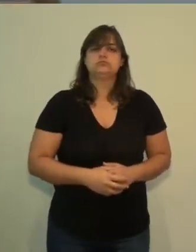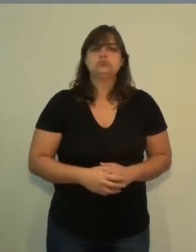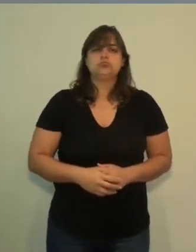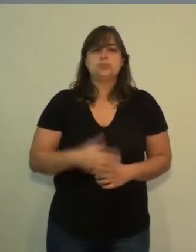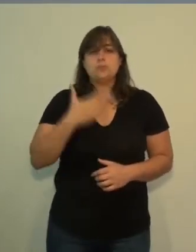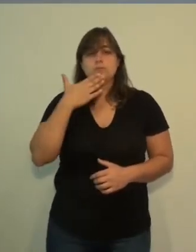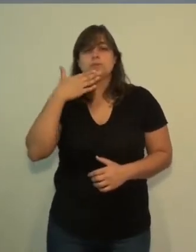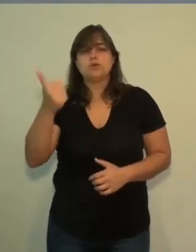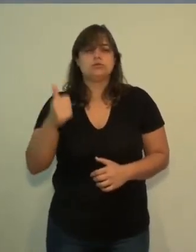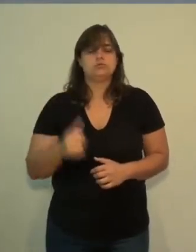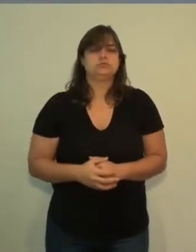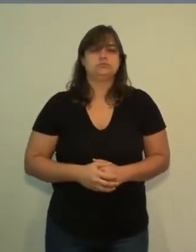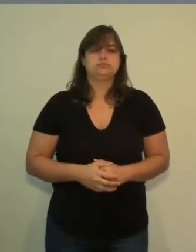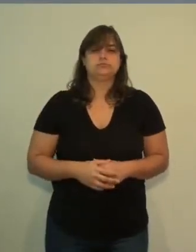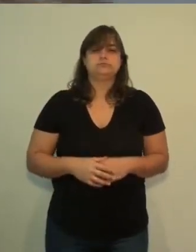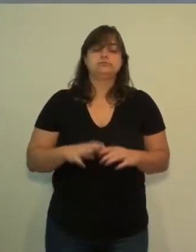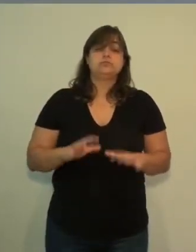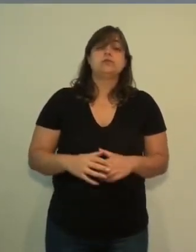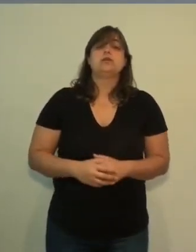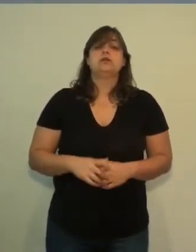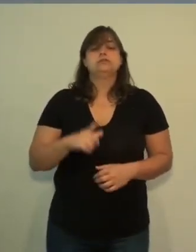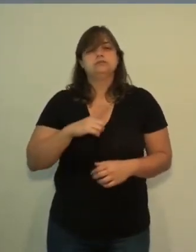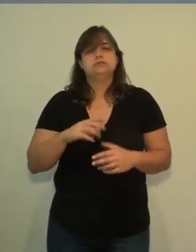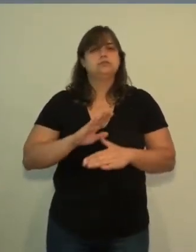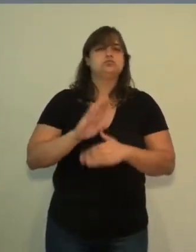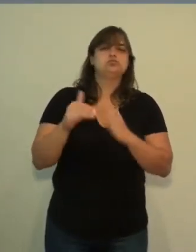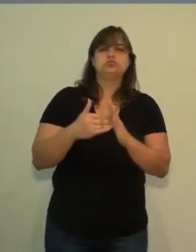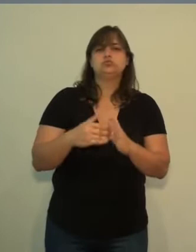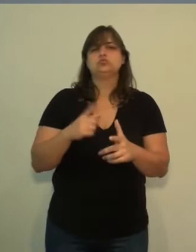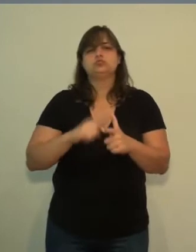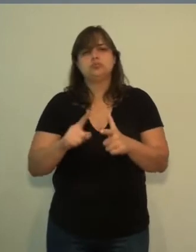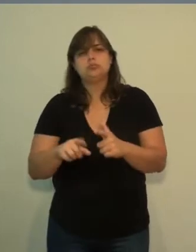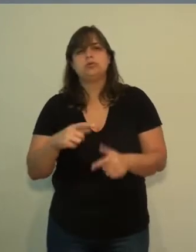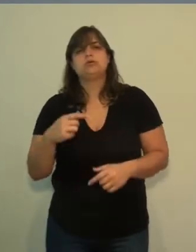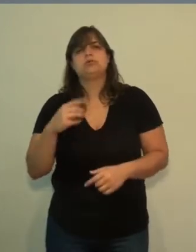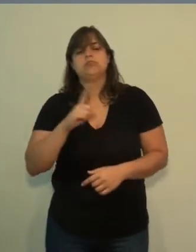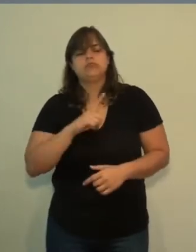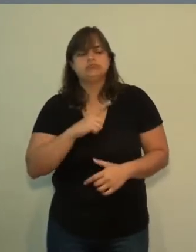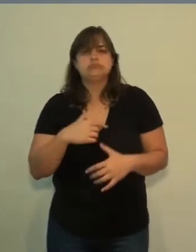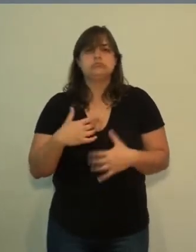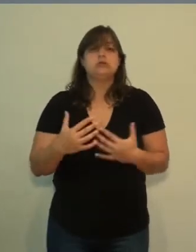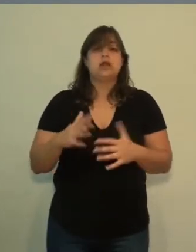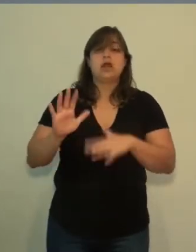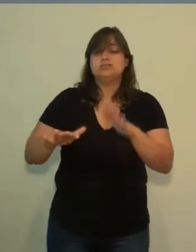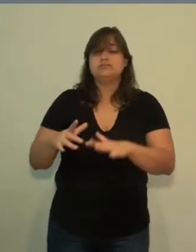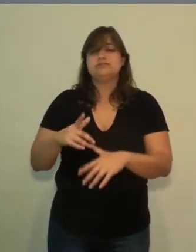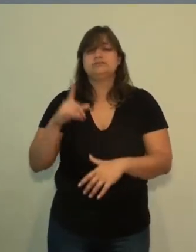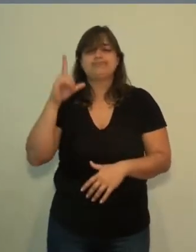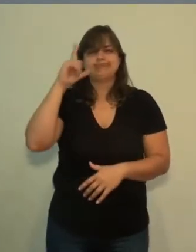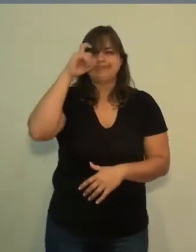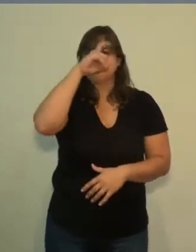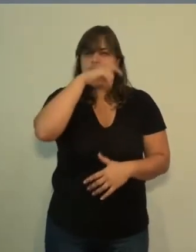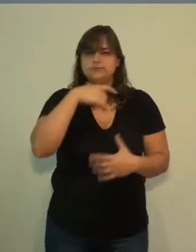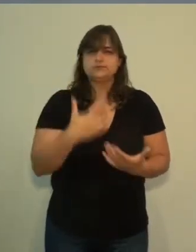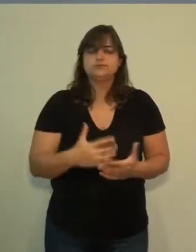possível. Claro que em função das limitações todas que nós temos, em alguns casos a gente acaba não conseguindo